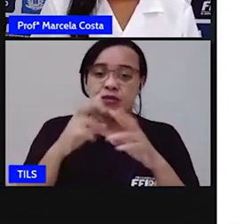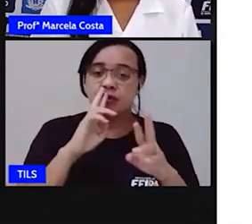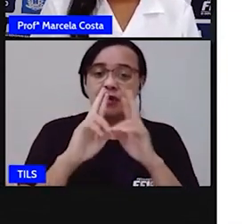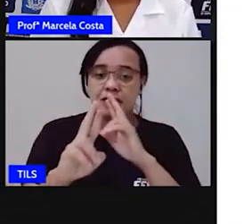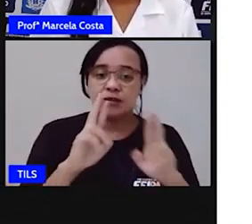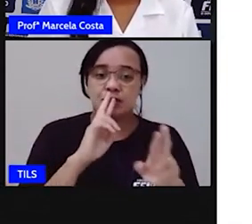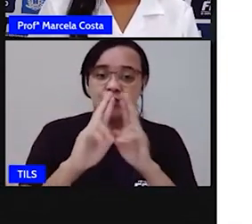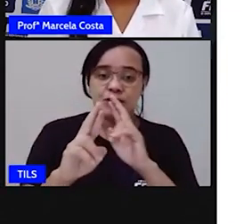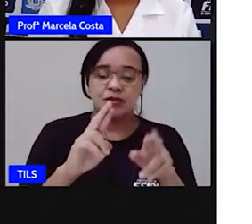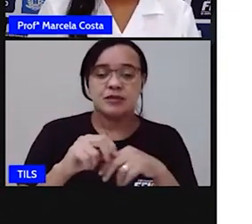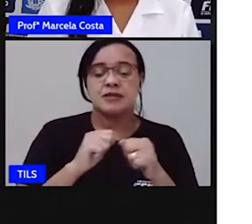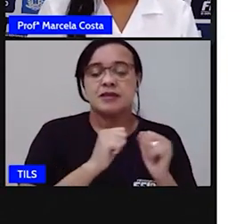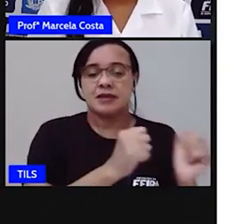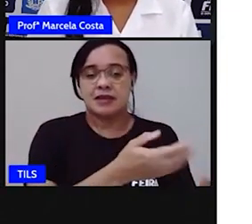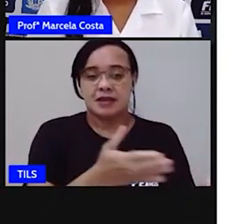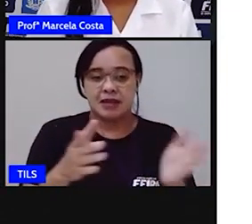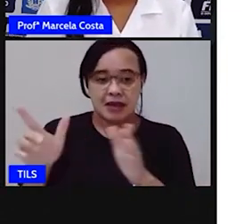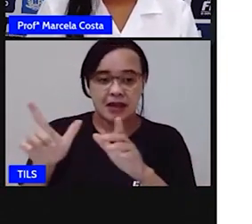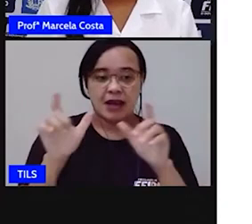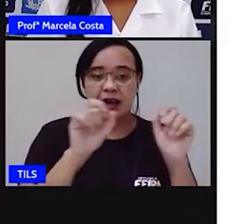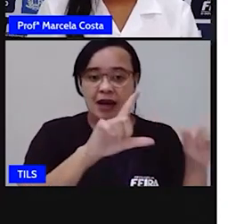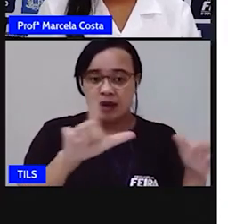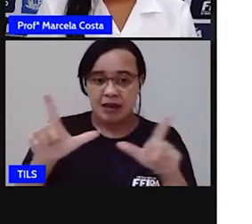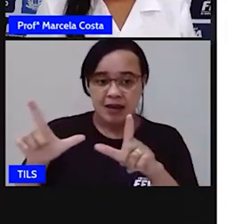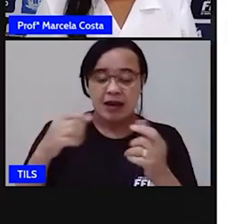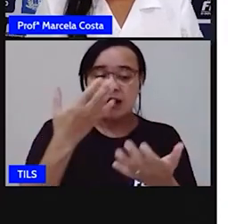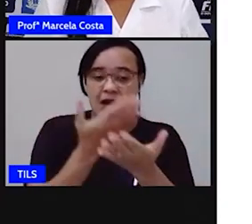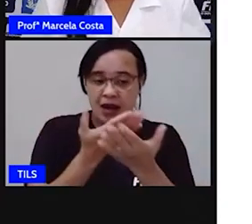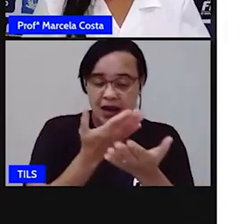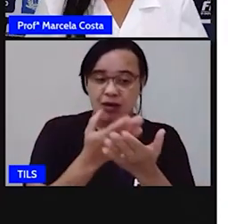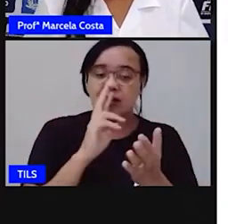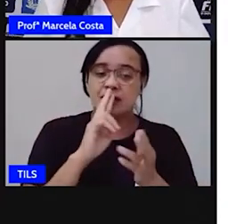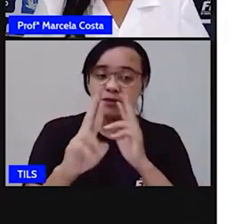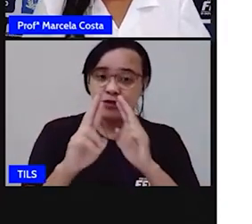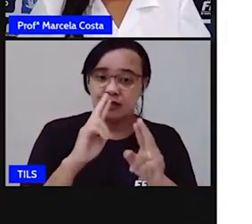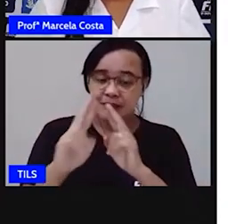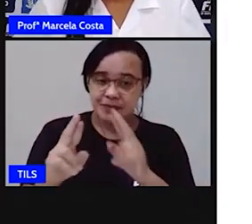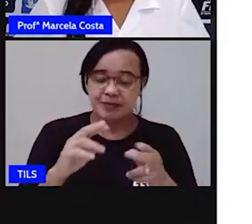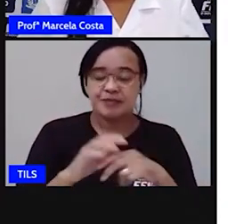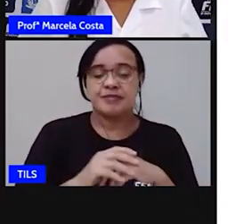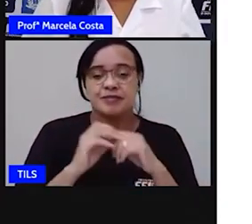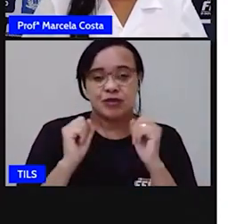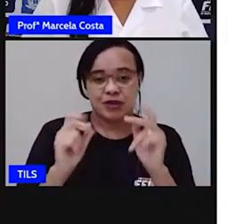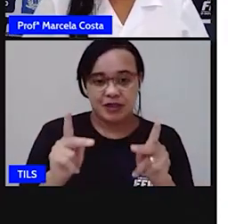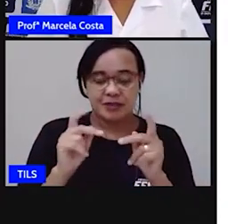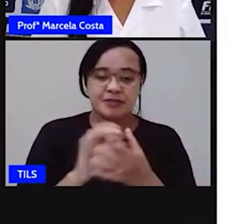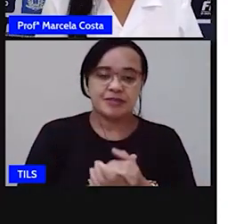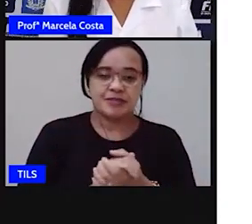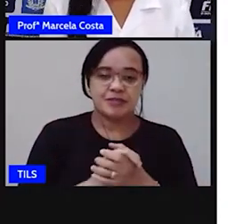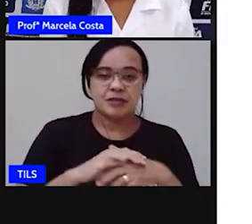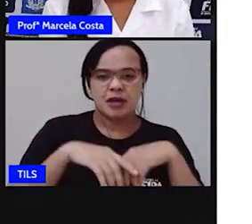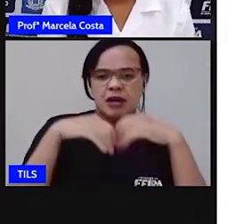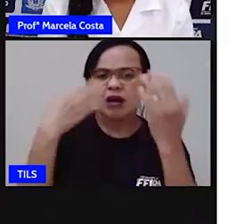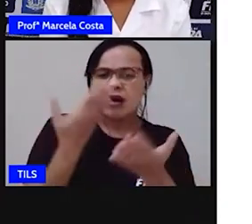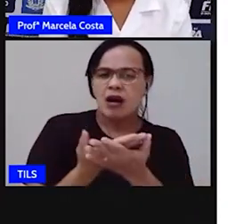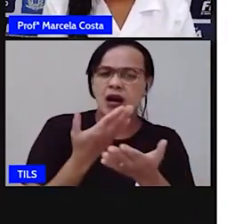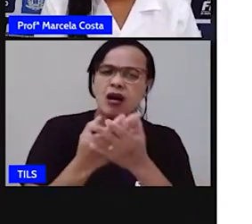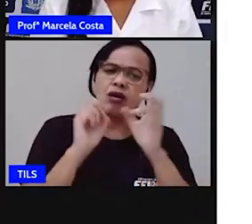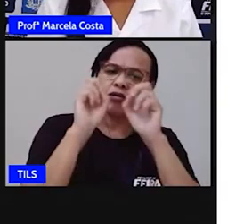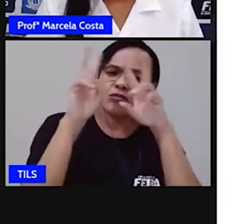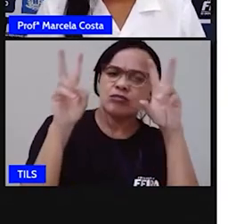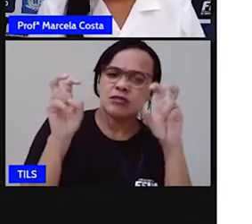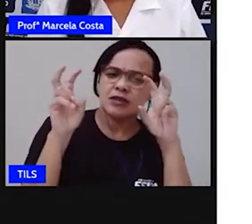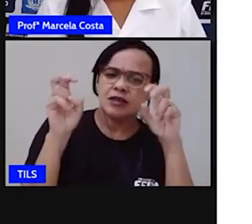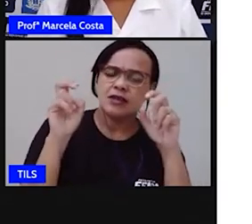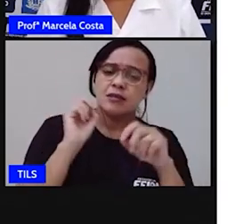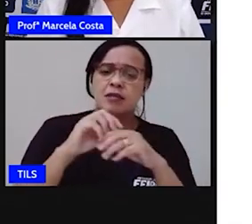durante essa aula. Tá bom? Na aula de hoje, a gente vai falar sobre o tema O que